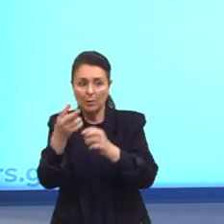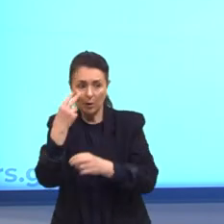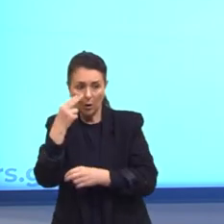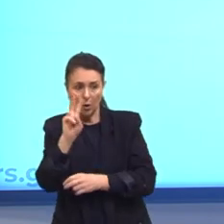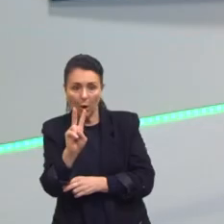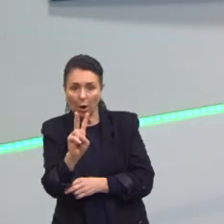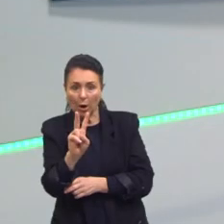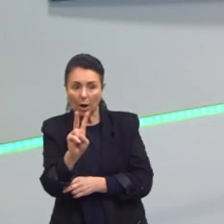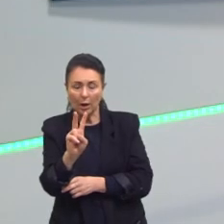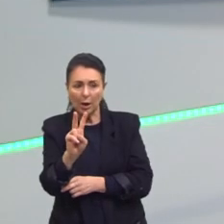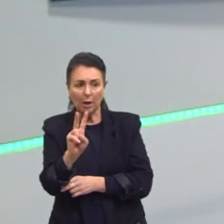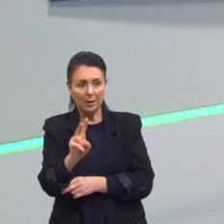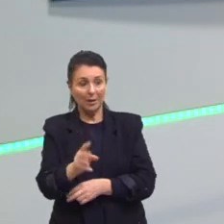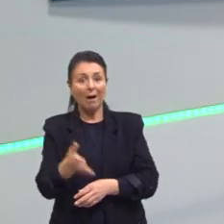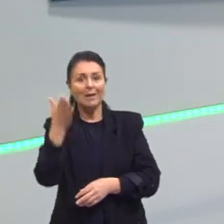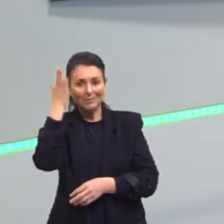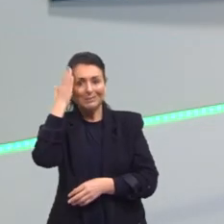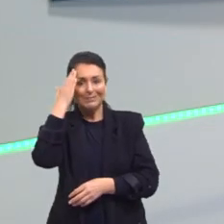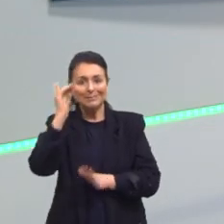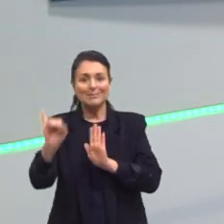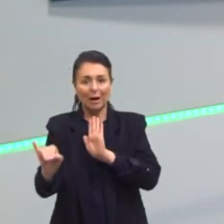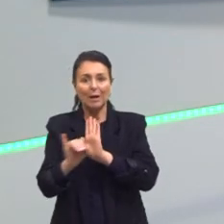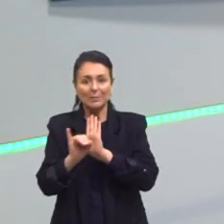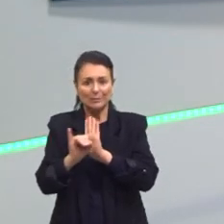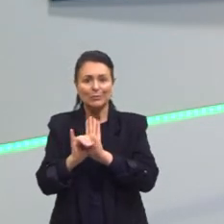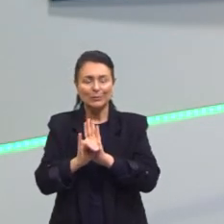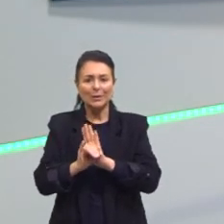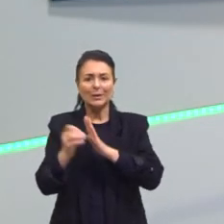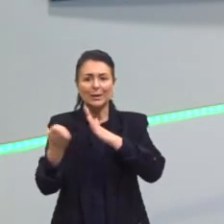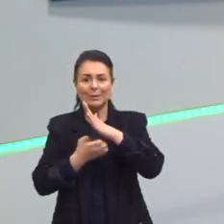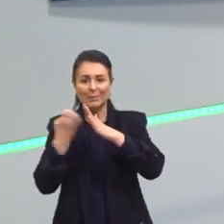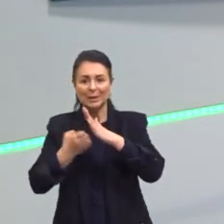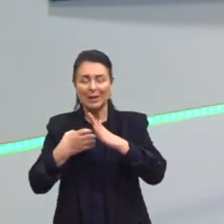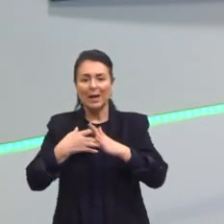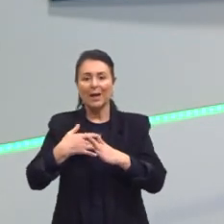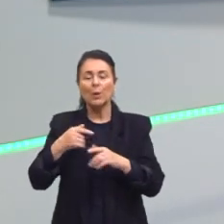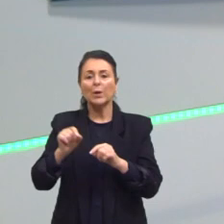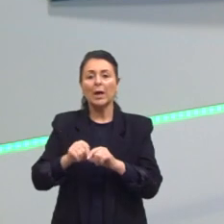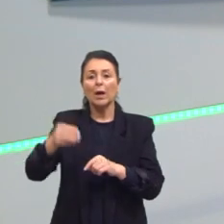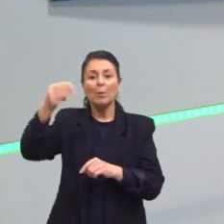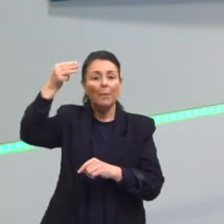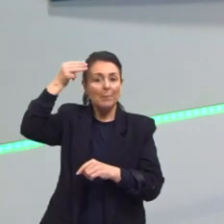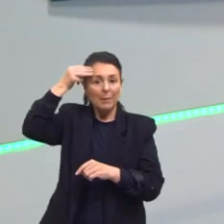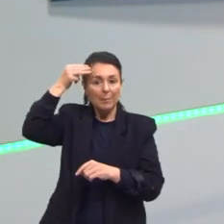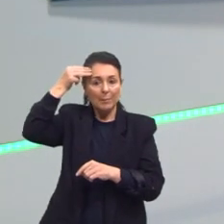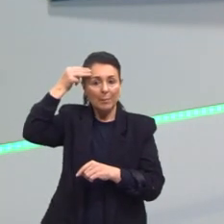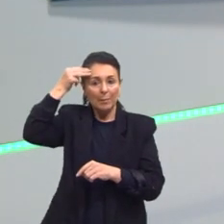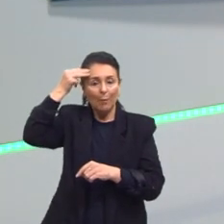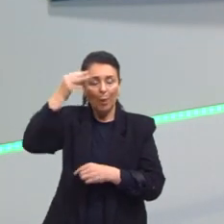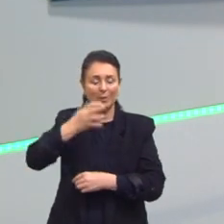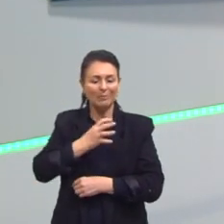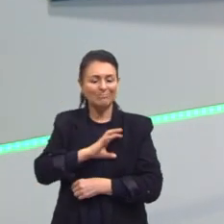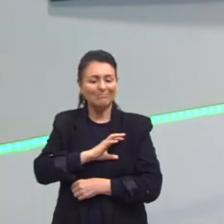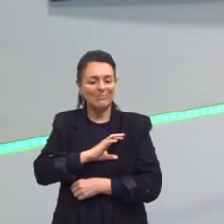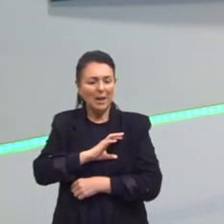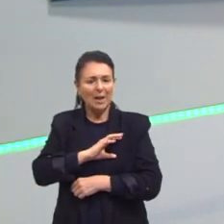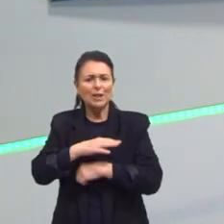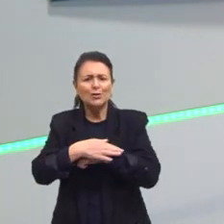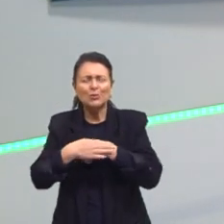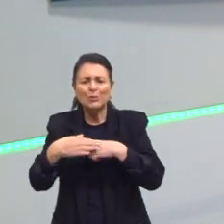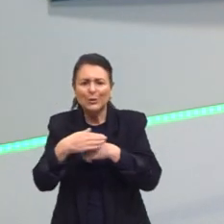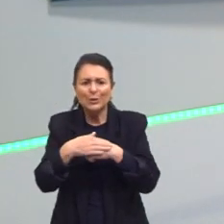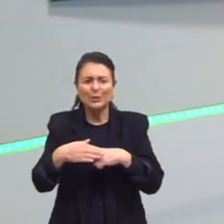pode gerar até mesmo o que a gente chama de memória afetiva. Quando a gente escuta aquela frase, a gente lembra de